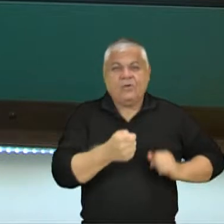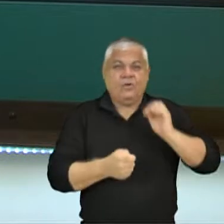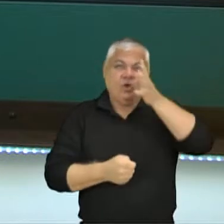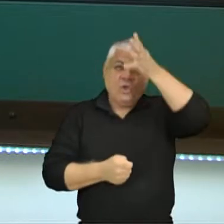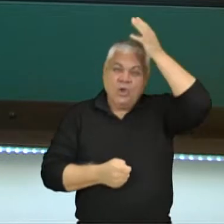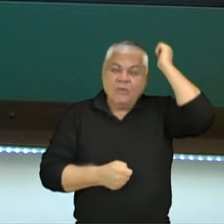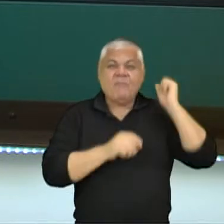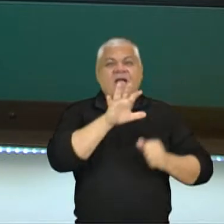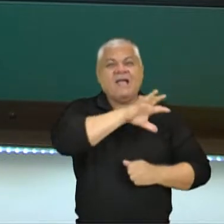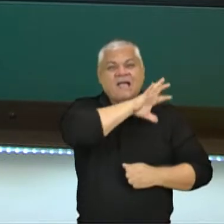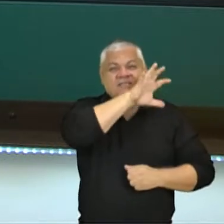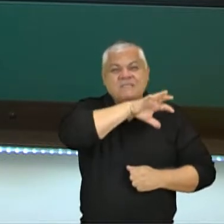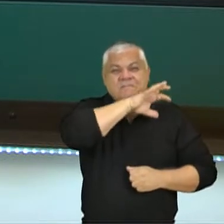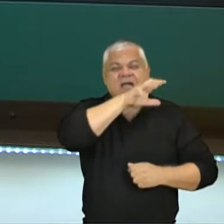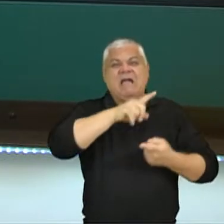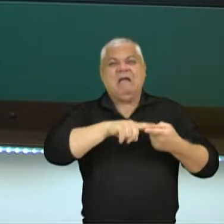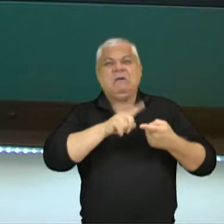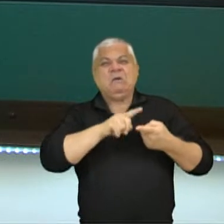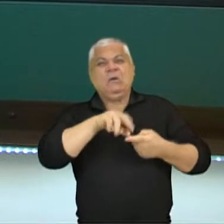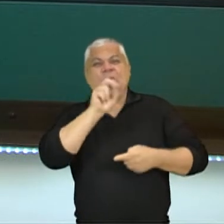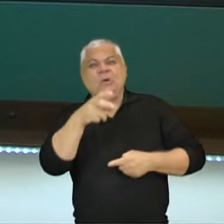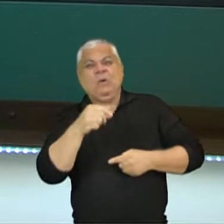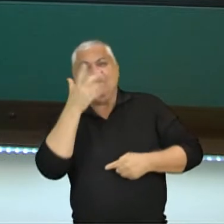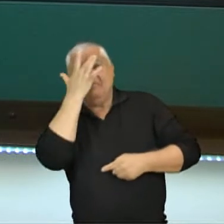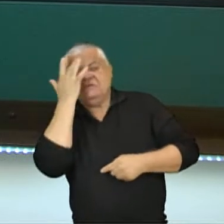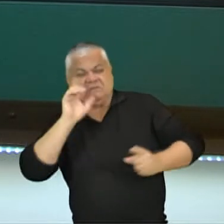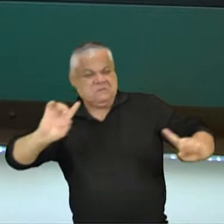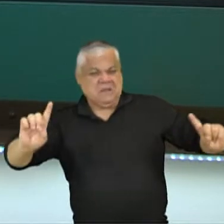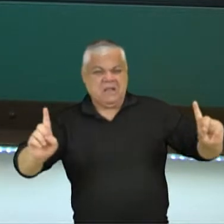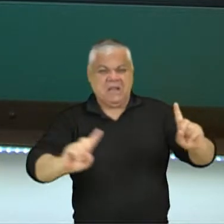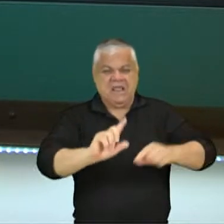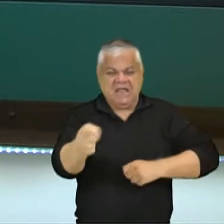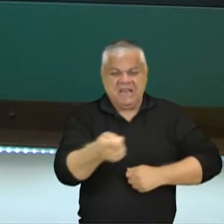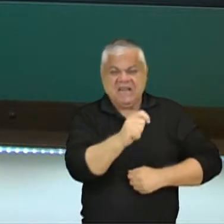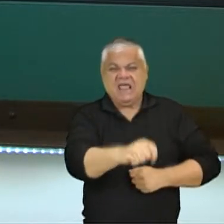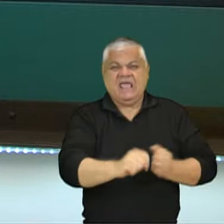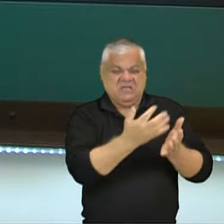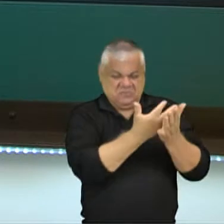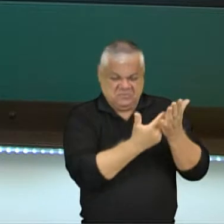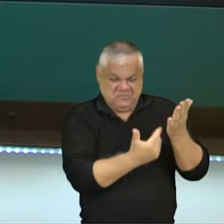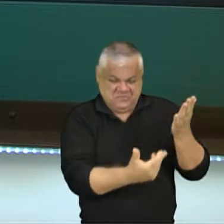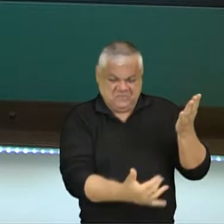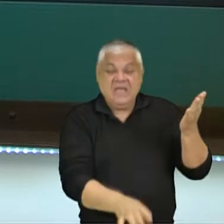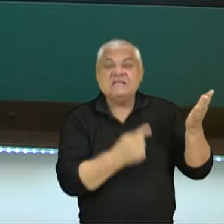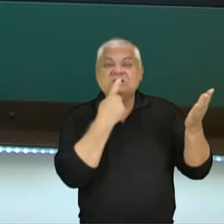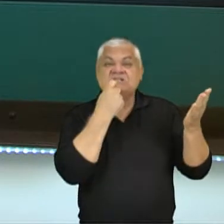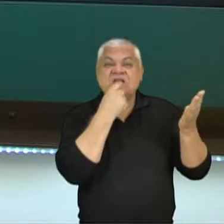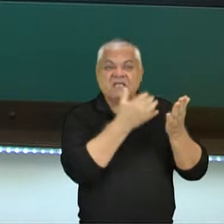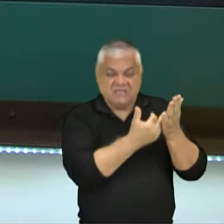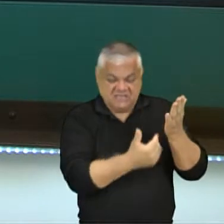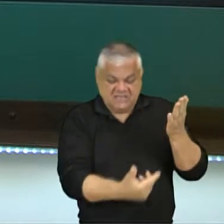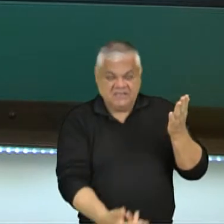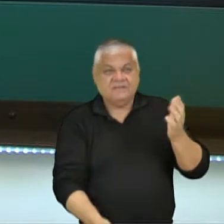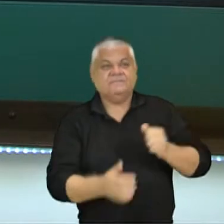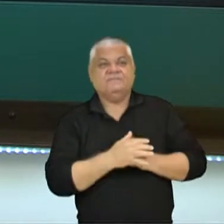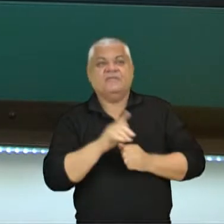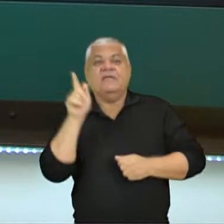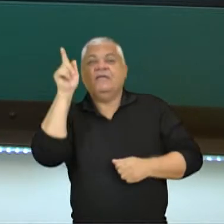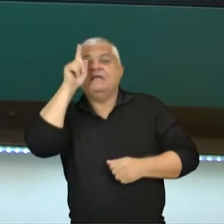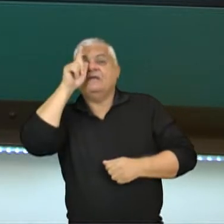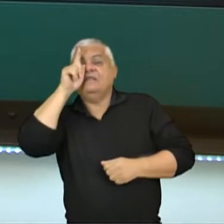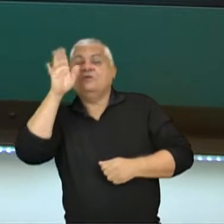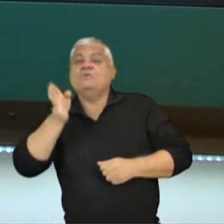por animais ou por pessoas. Então, eles gostam dessa coisa do sangue e da areia. Essa é a mentalidade deles. Última palavra, gregos,